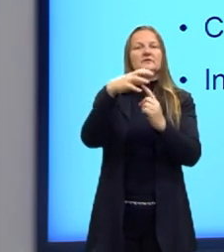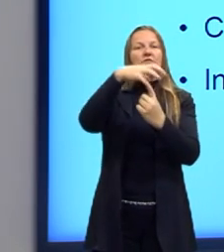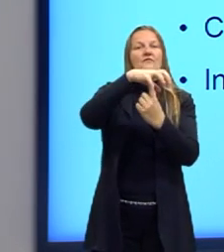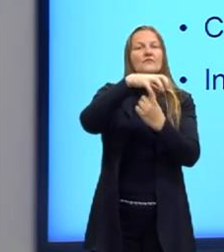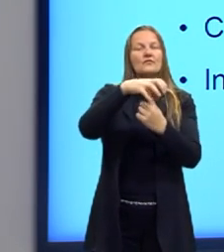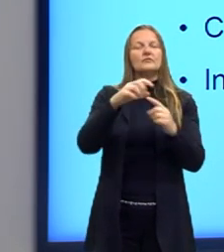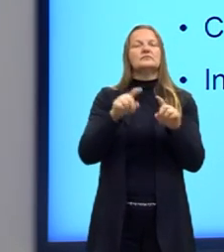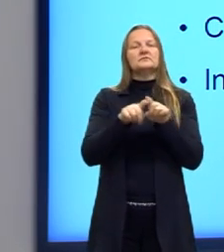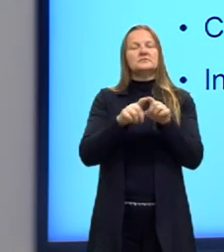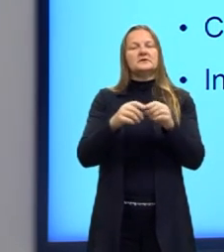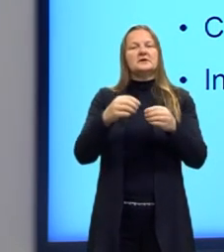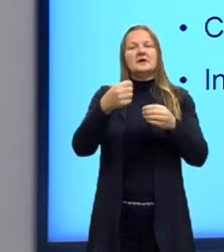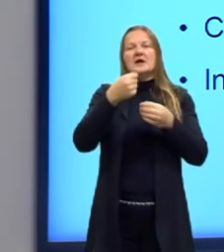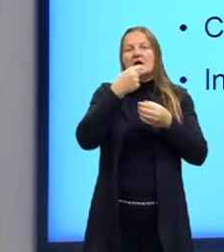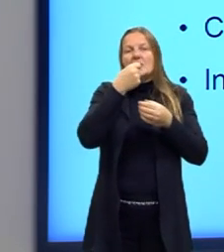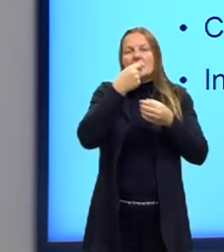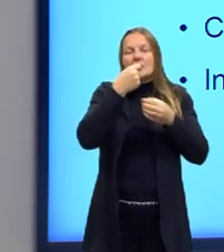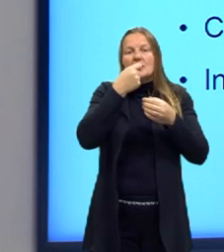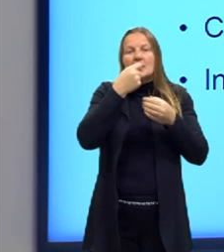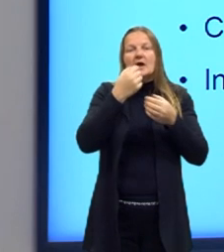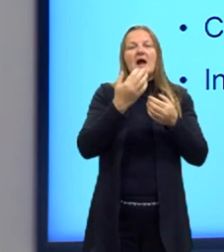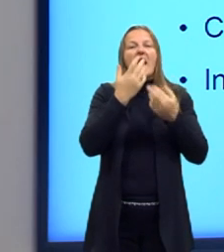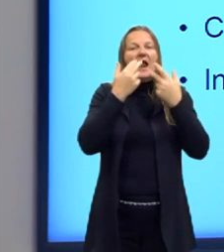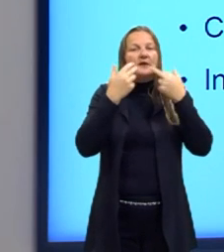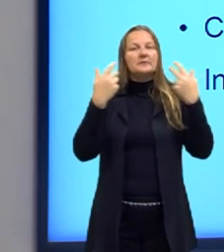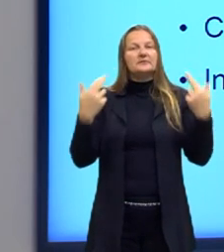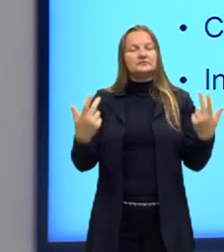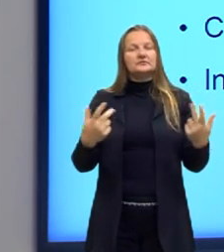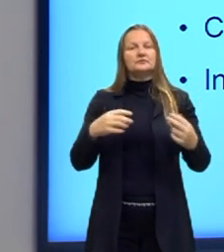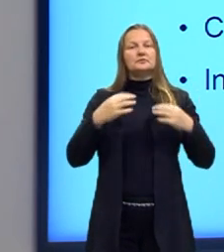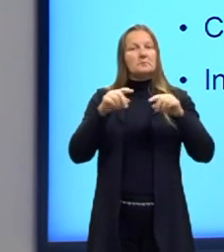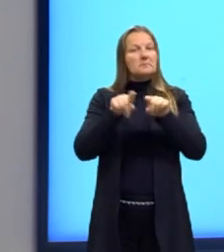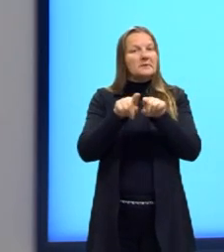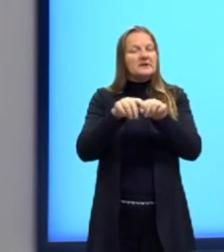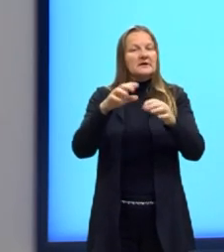conservantes de alimentos e como um fixador na indústria têxtil.